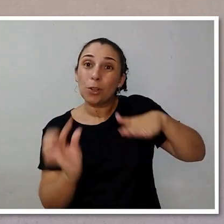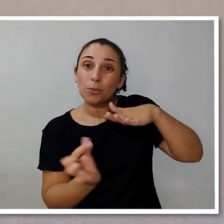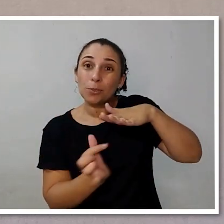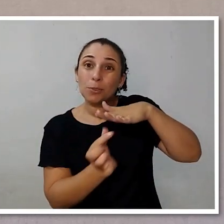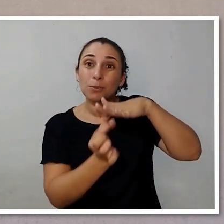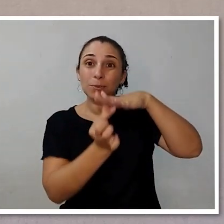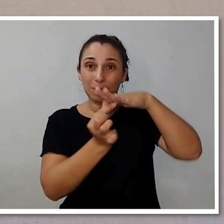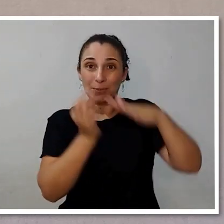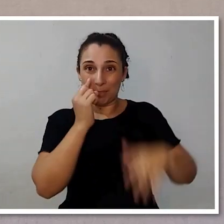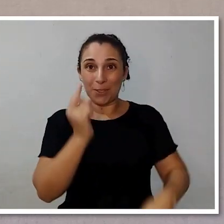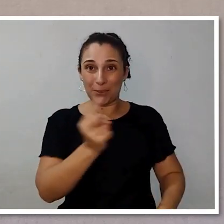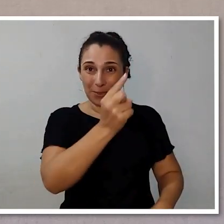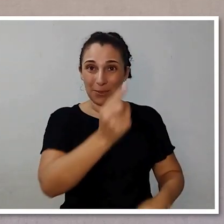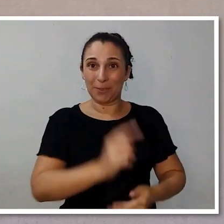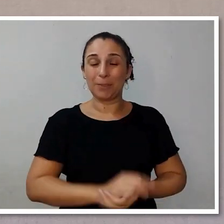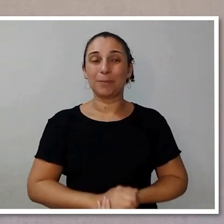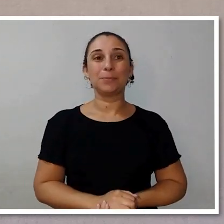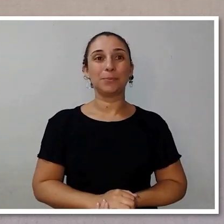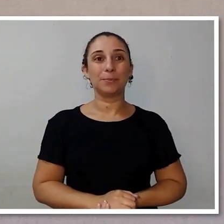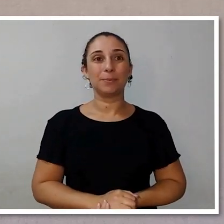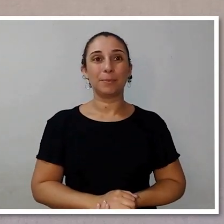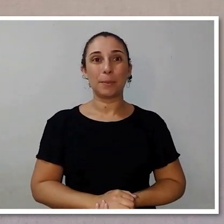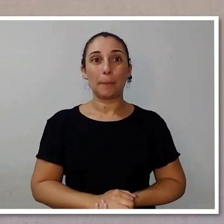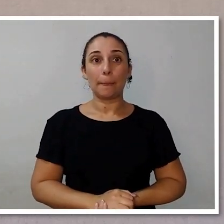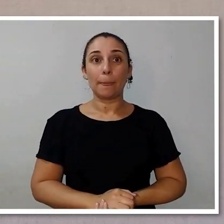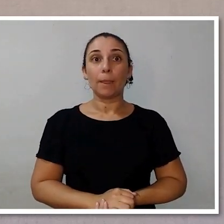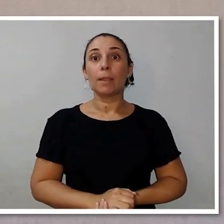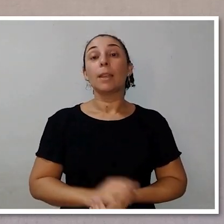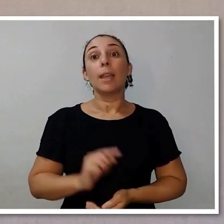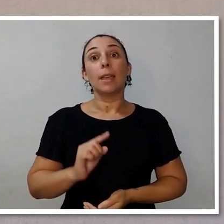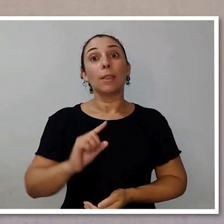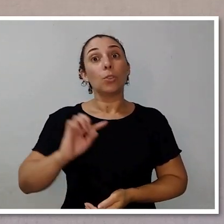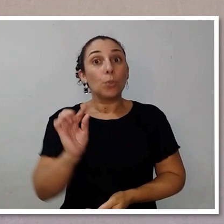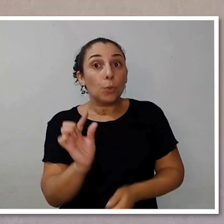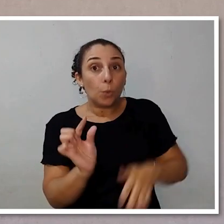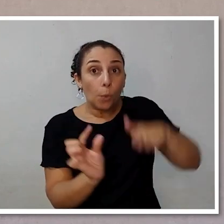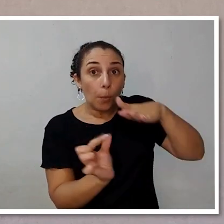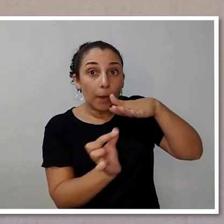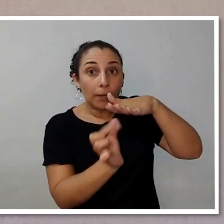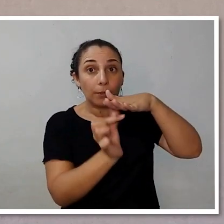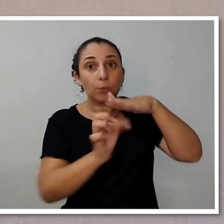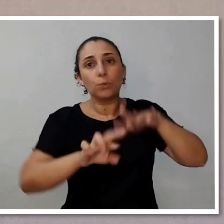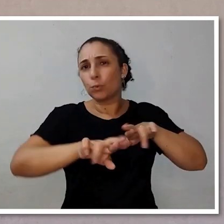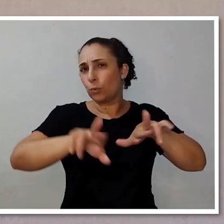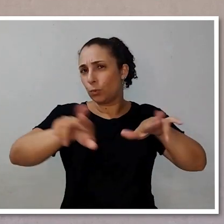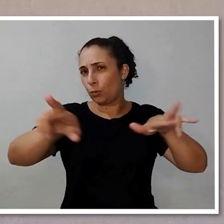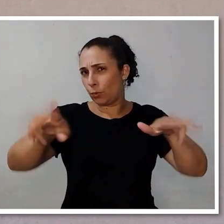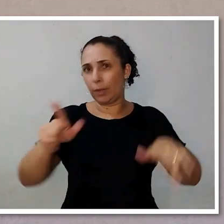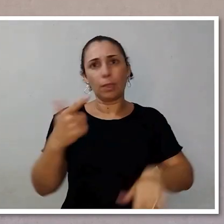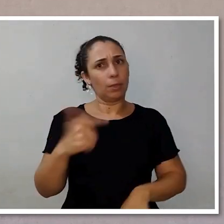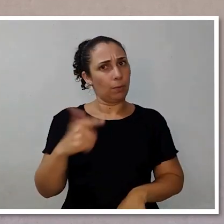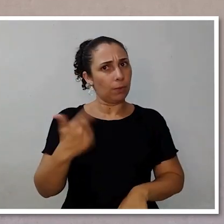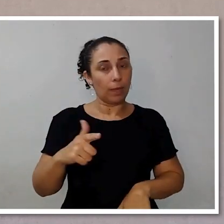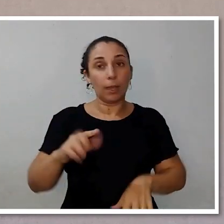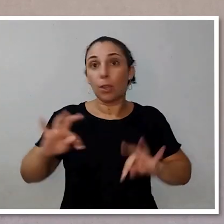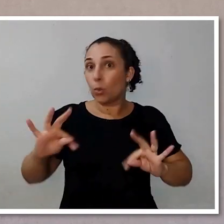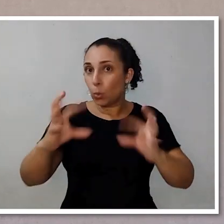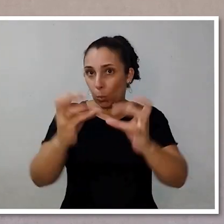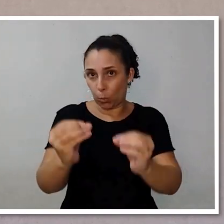Vou parafusar ela aqui, ou seja, o parafuso das cabeças são todos eles na mesma medida. Ó.